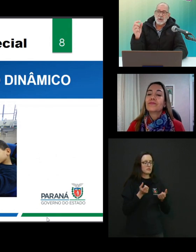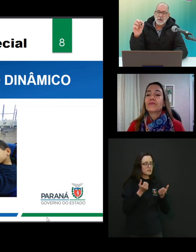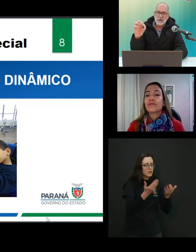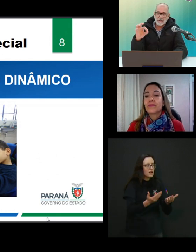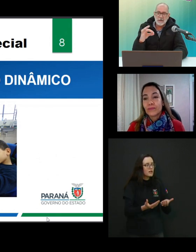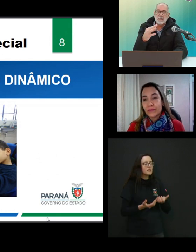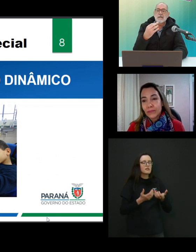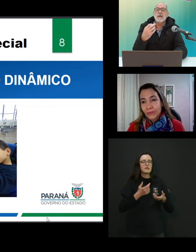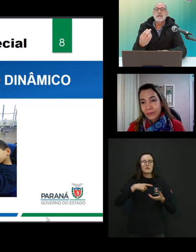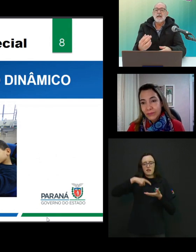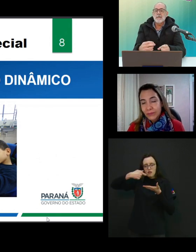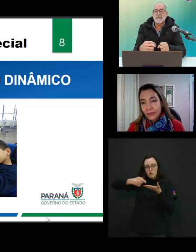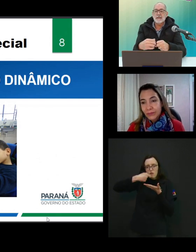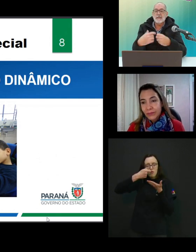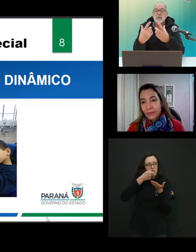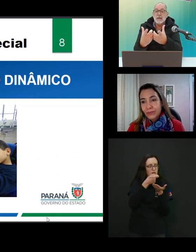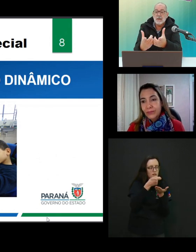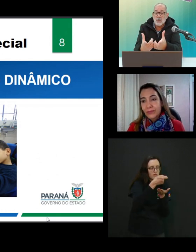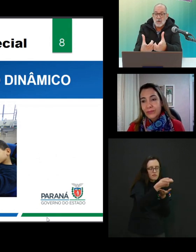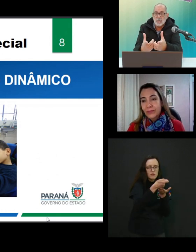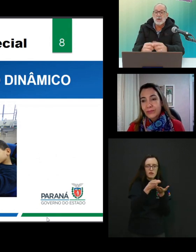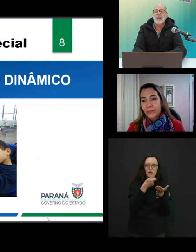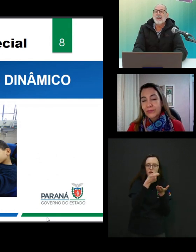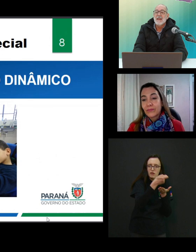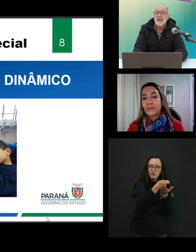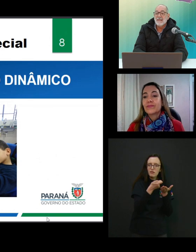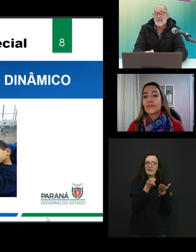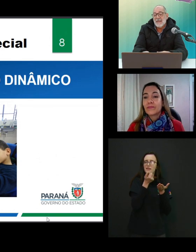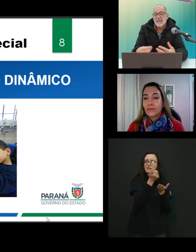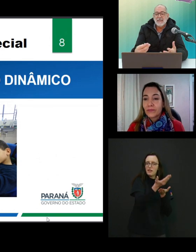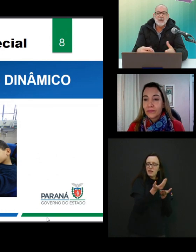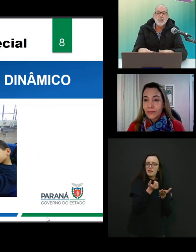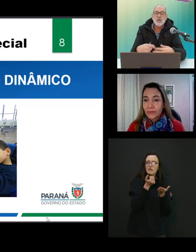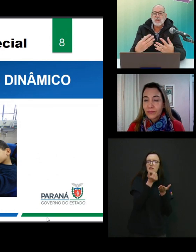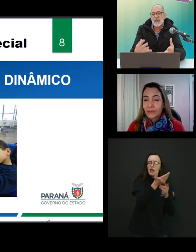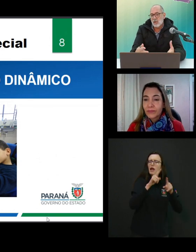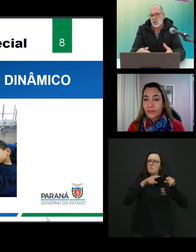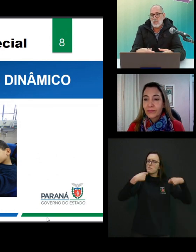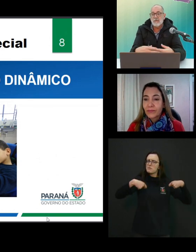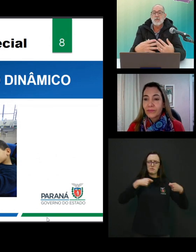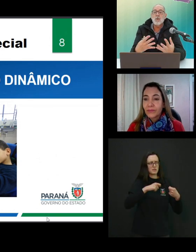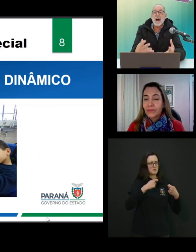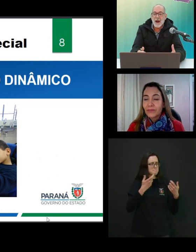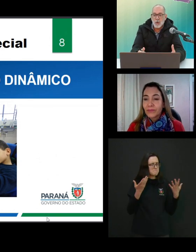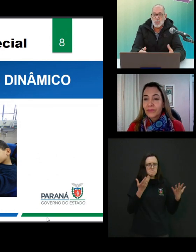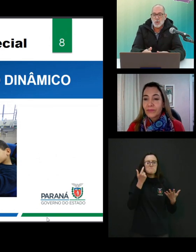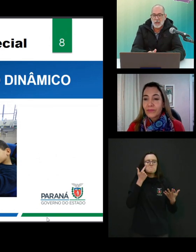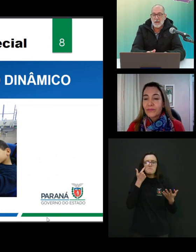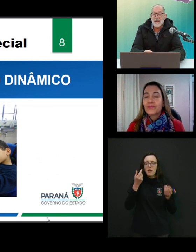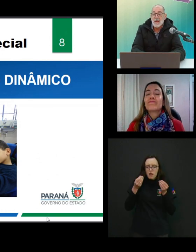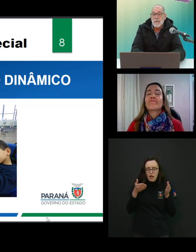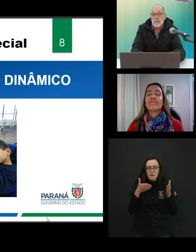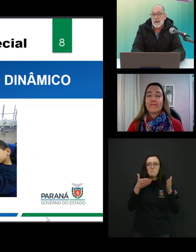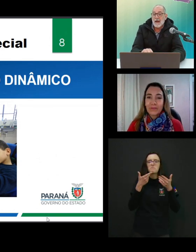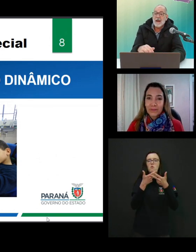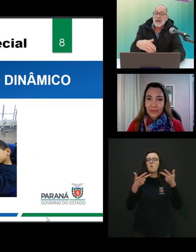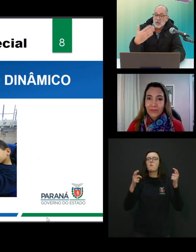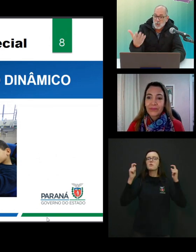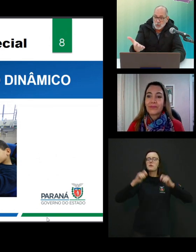né, lá com a colherzinha, faz a alimentação, e como, né, tem que ter um indicativo, algo, né,